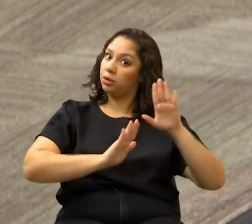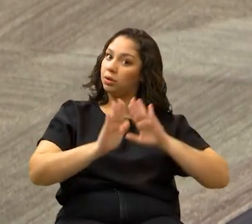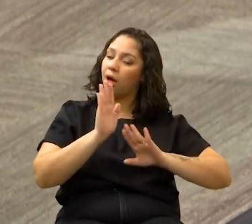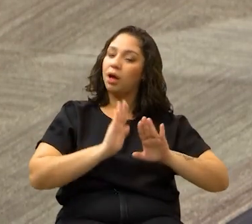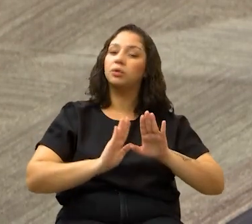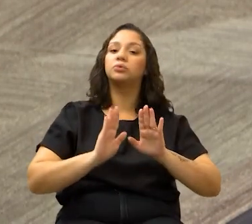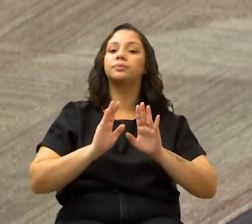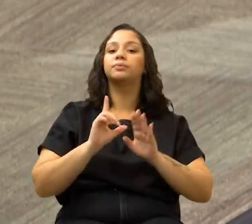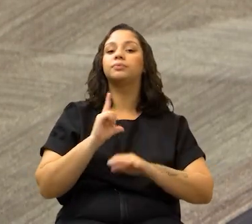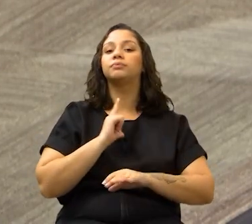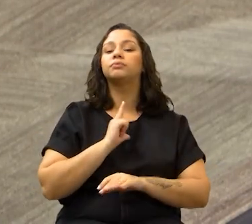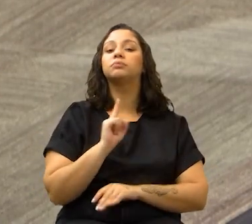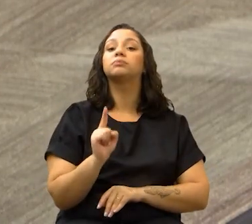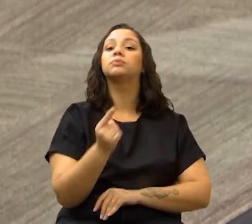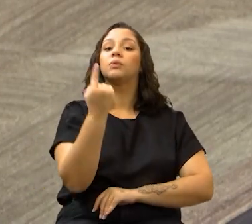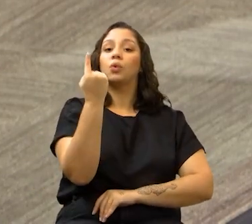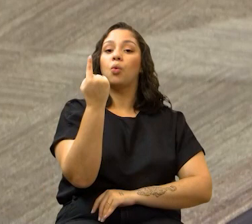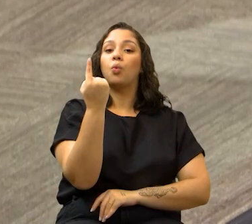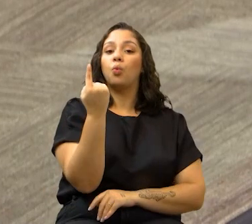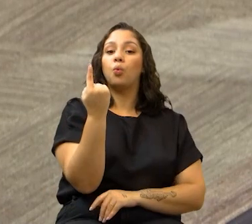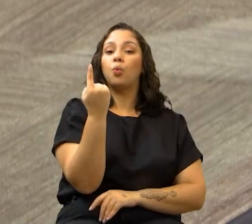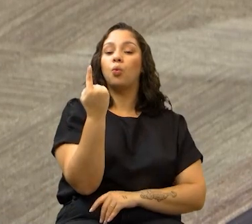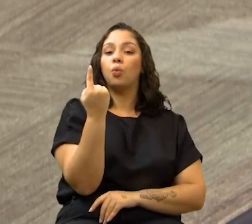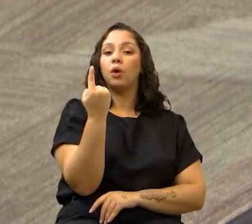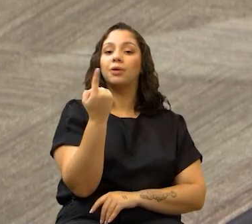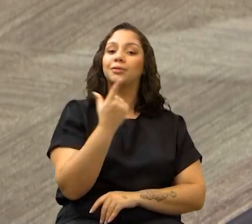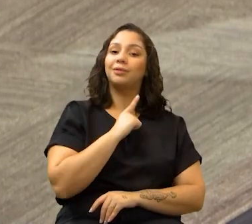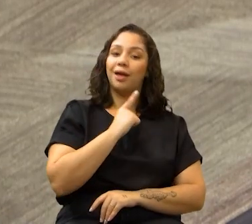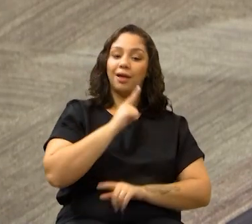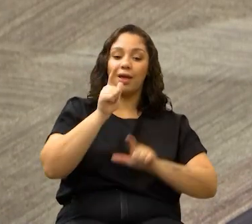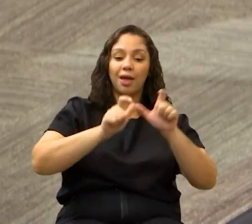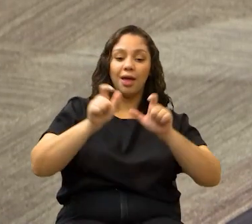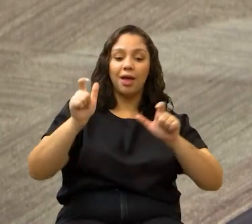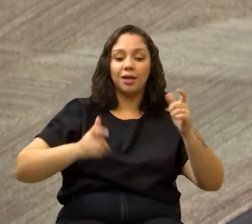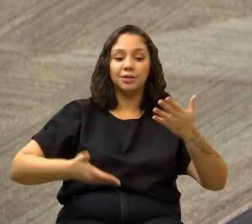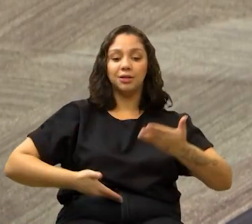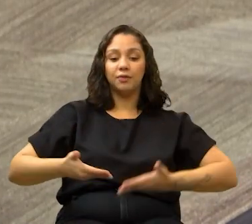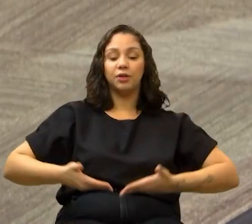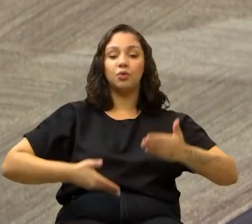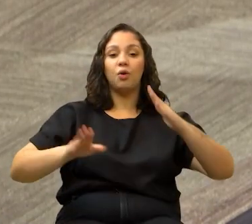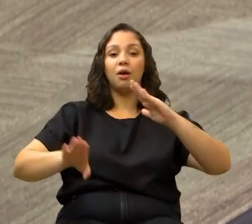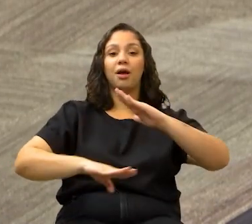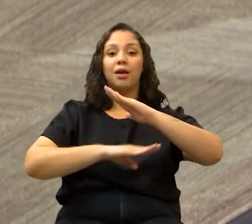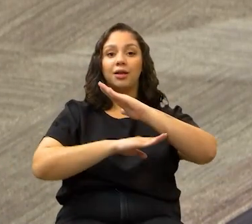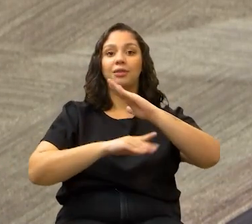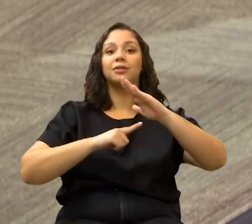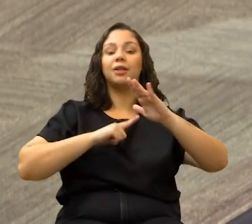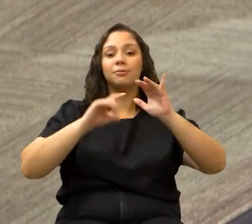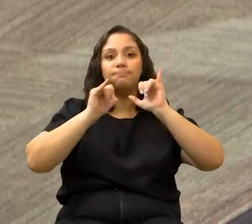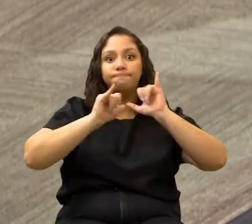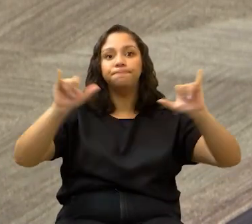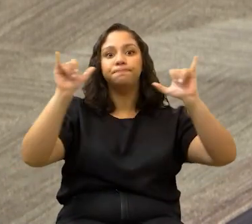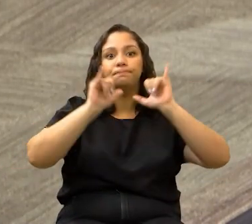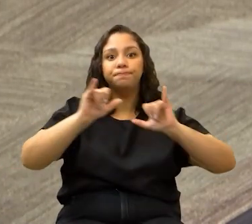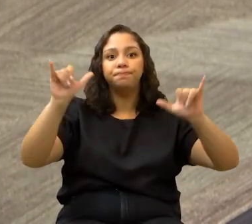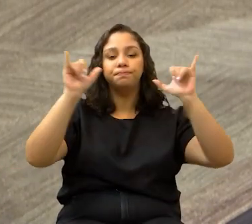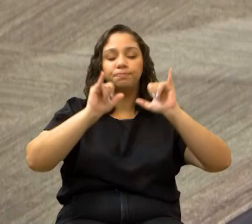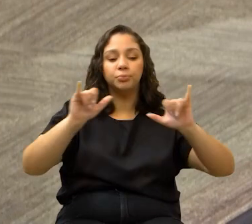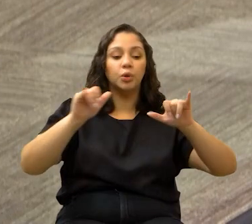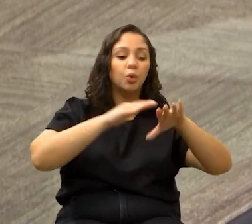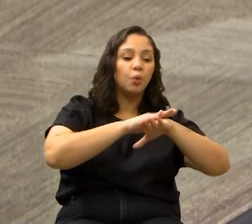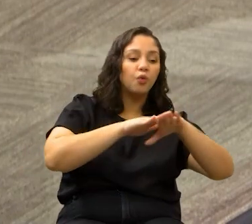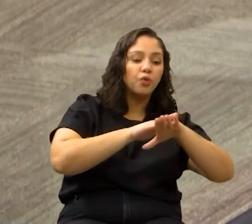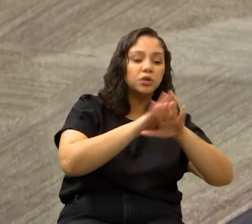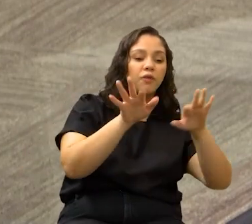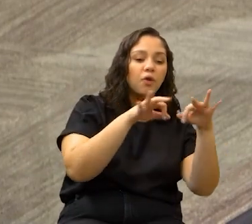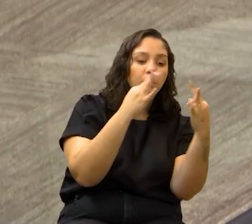cuidado. E aí, assim, a partir de um, cada servidor da casa, cada assessor, ser multiplicador da